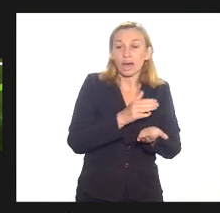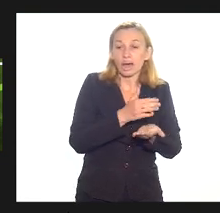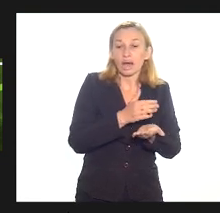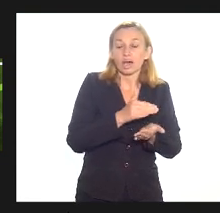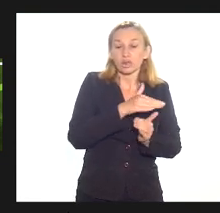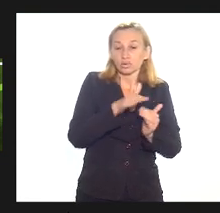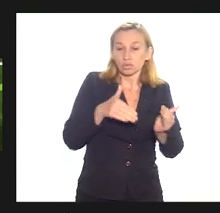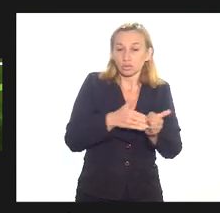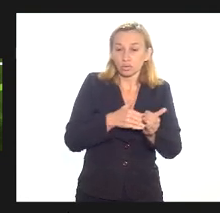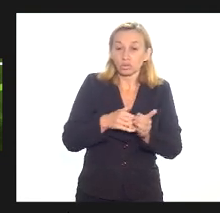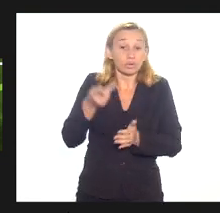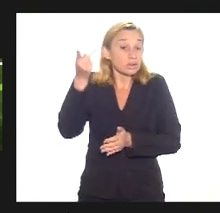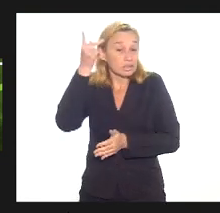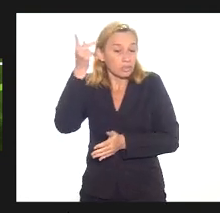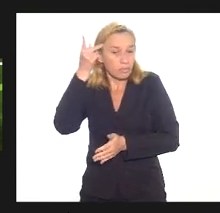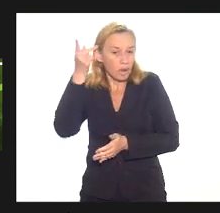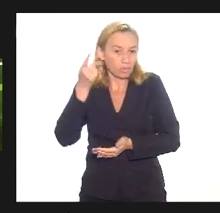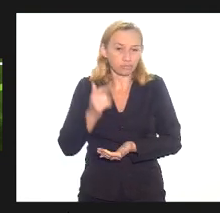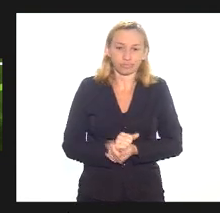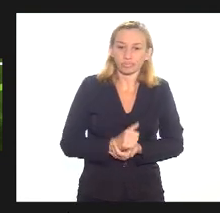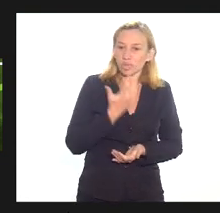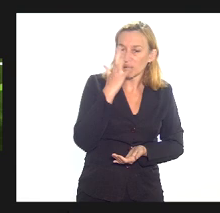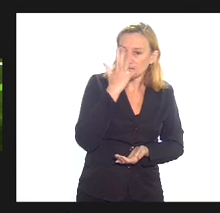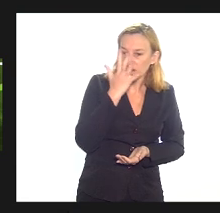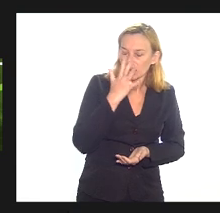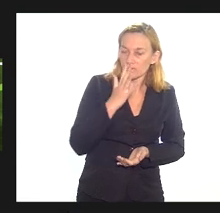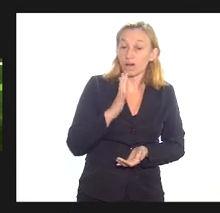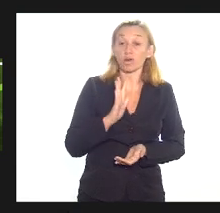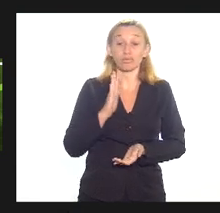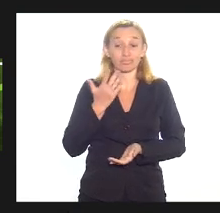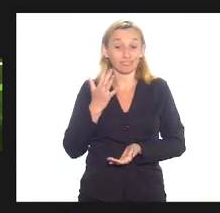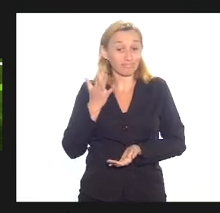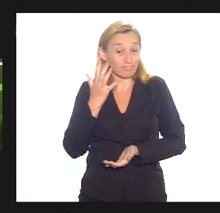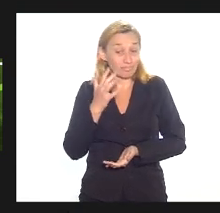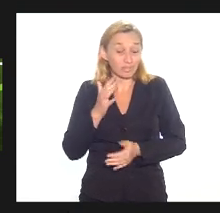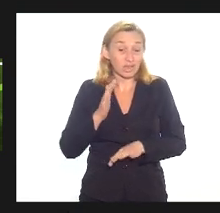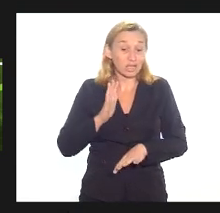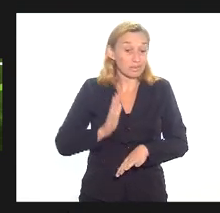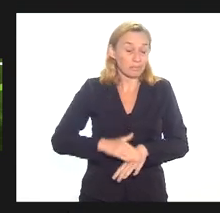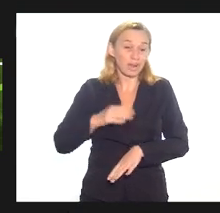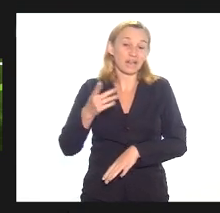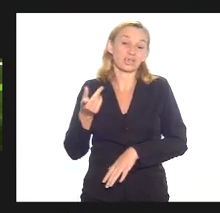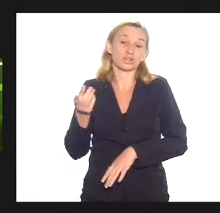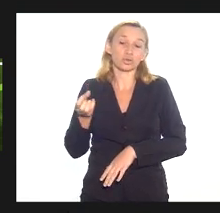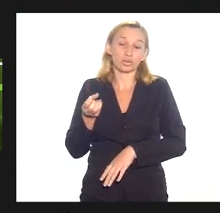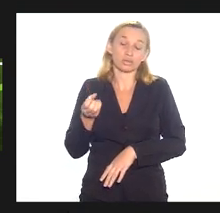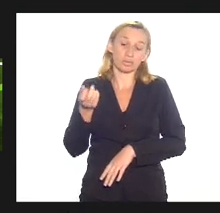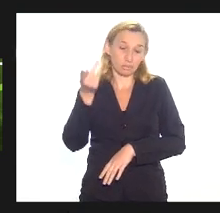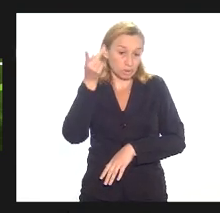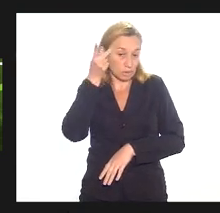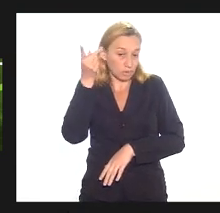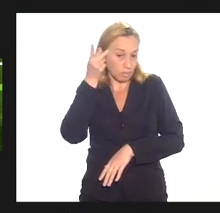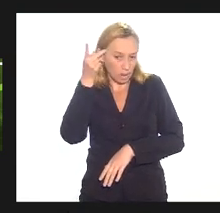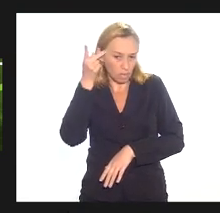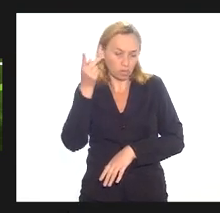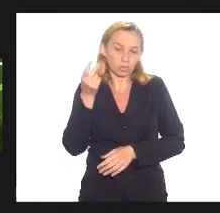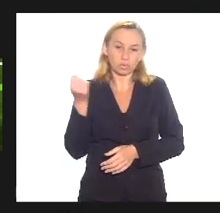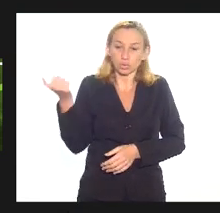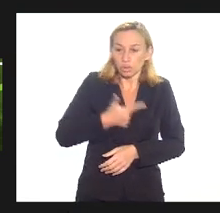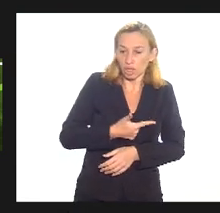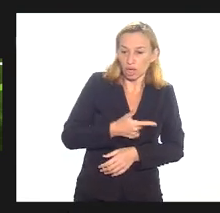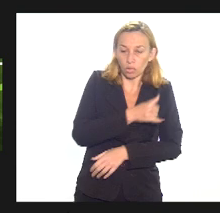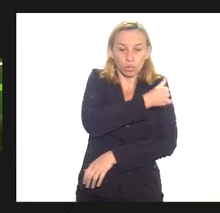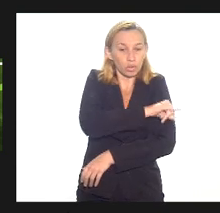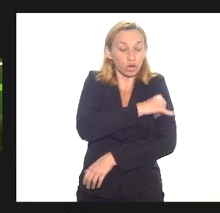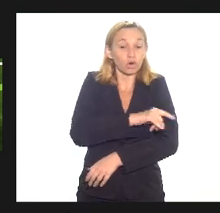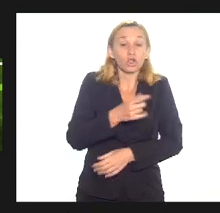exemplo do Rio hoje de São Paulo já arrecada mais se a gente não trouxer dinheiro novo e o que são dinheiros novos vou dar